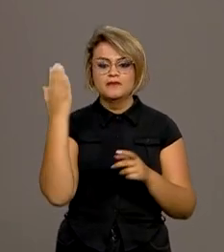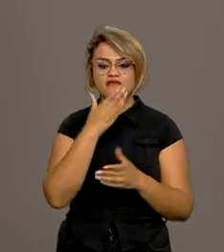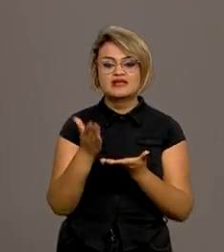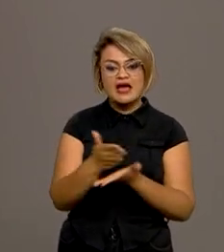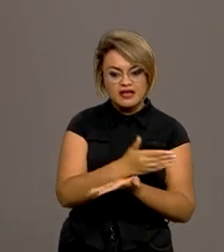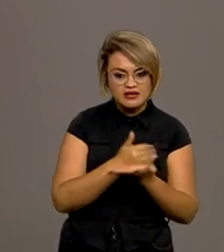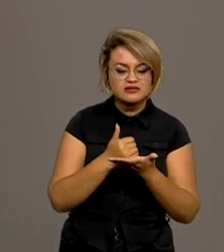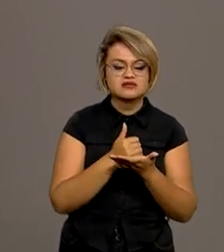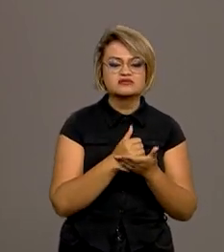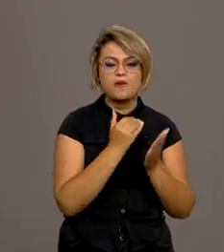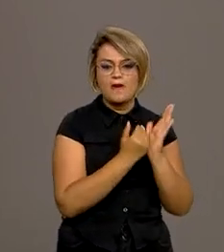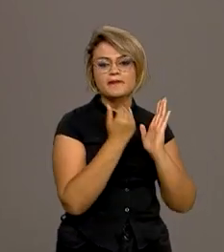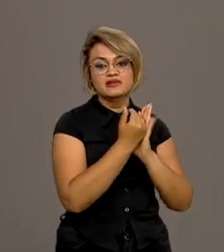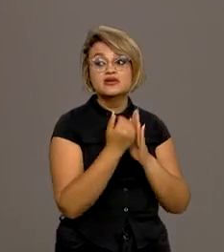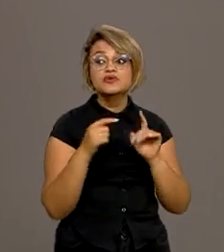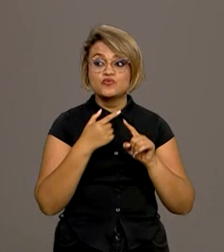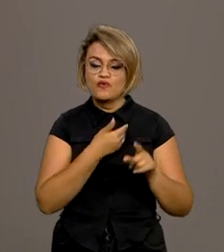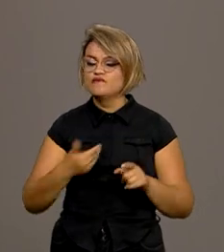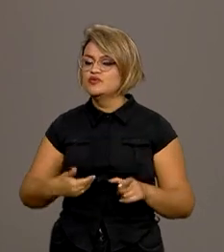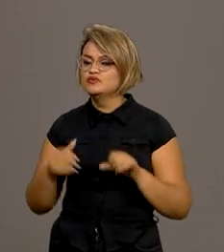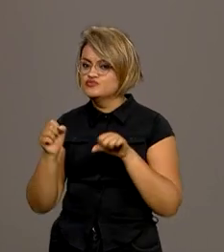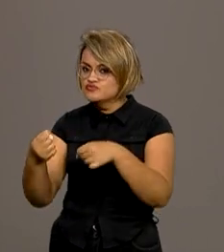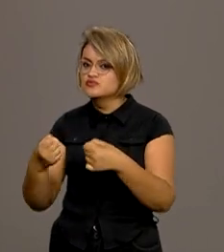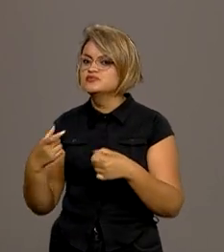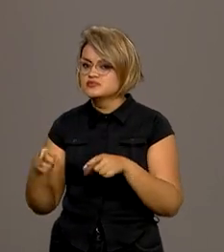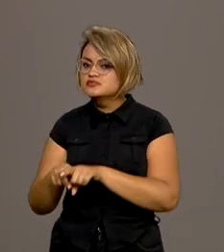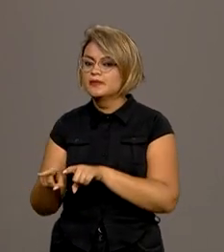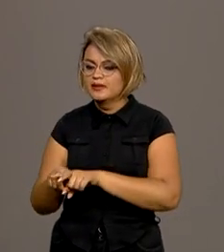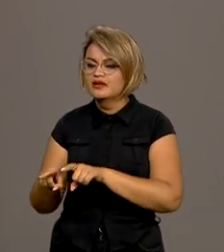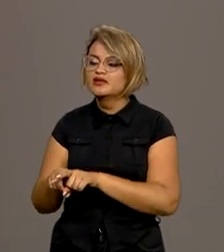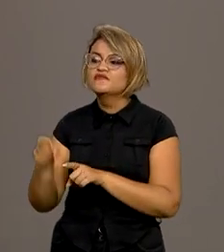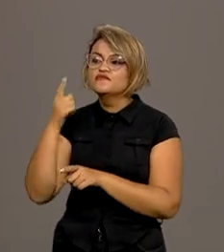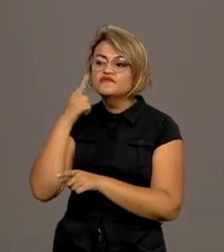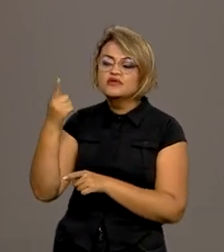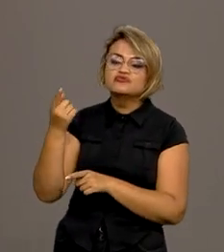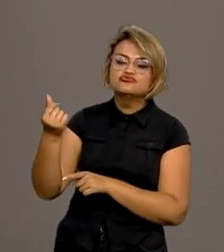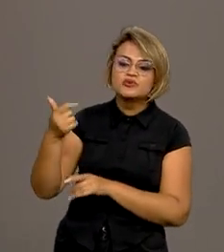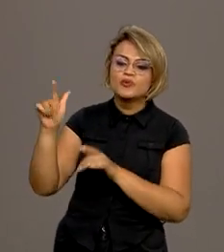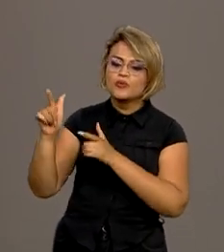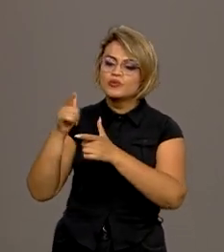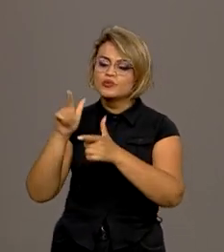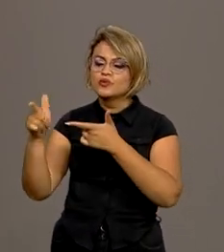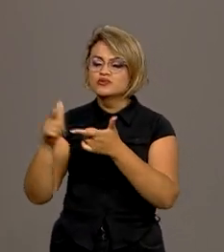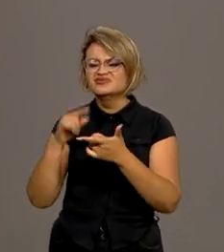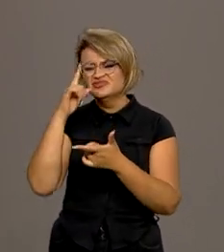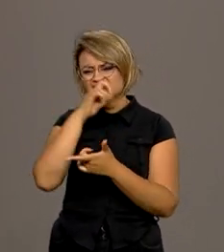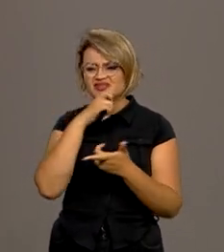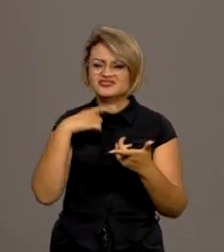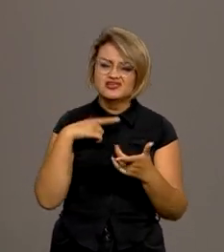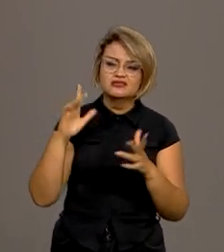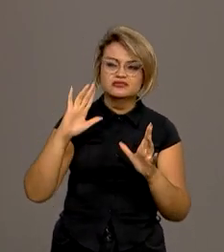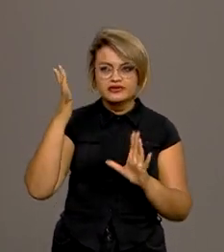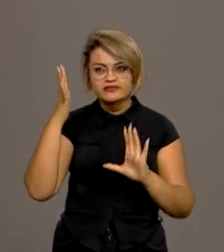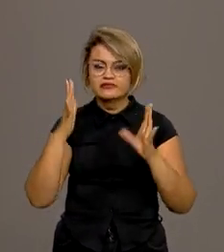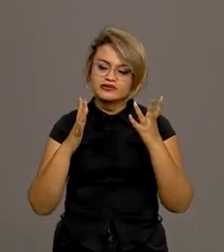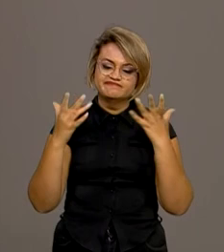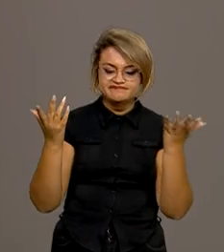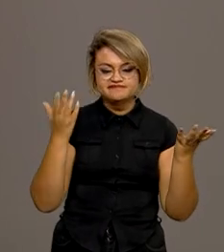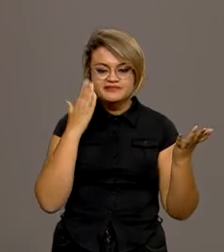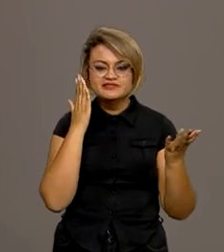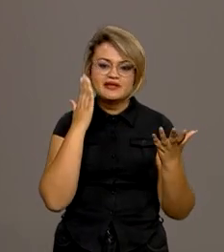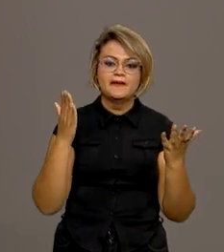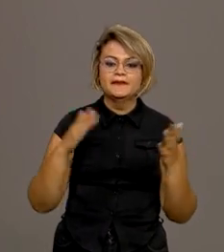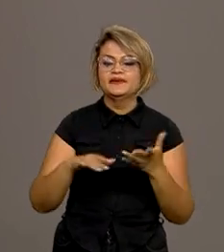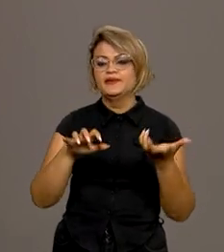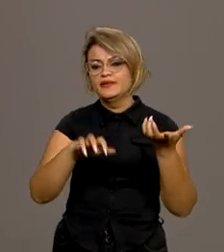o governo também está fazendo algum dever de casa, buscando fontes de recursos, né? Com dificuldade, né? Porque a gente sabe muito bem que tem que